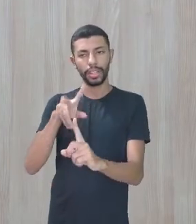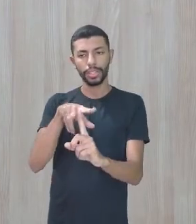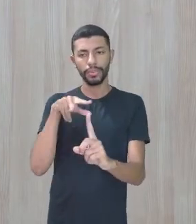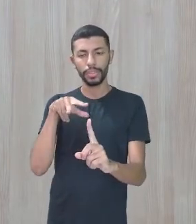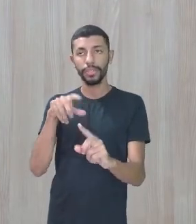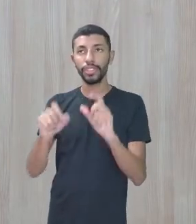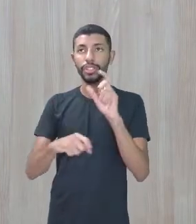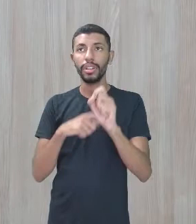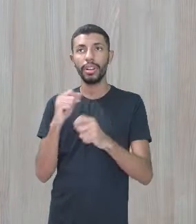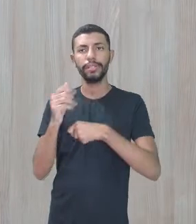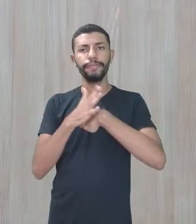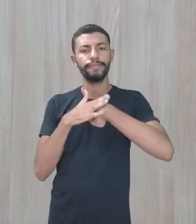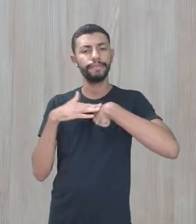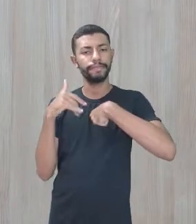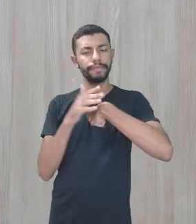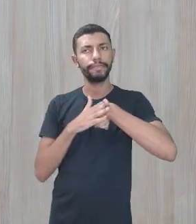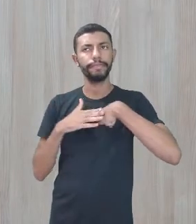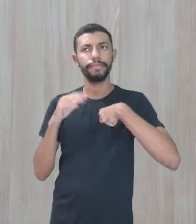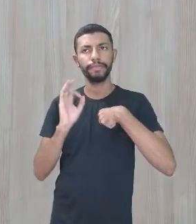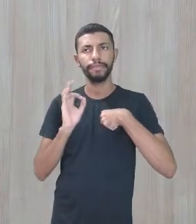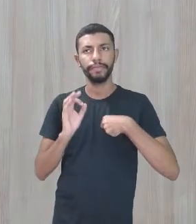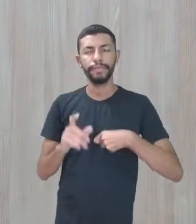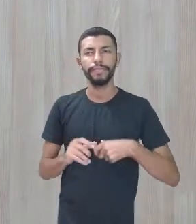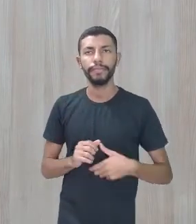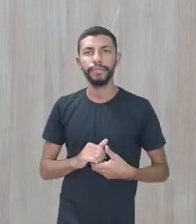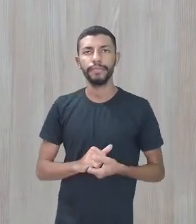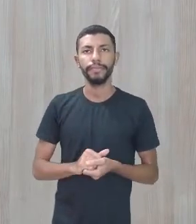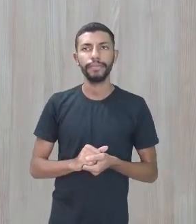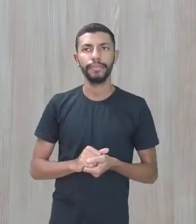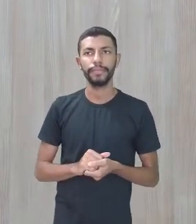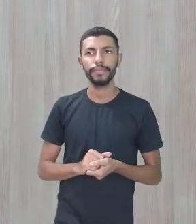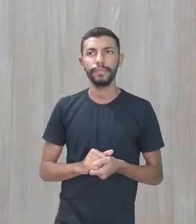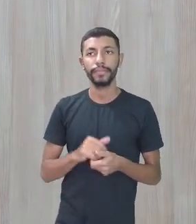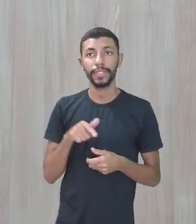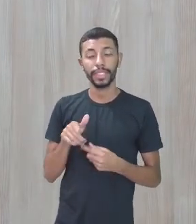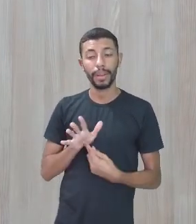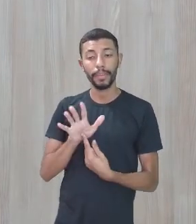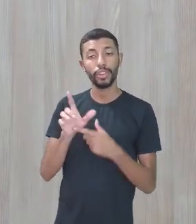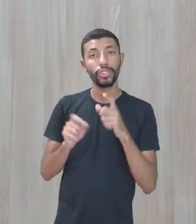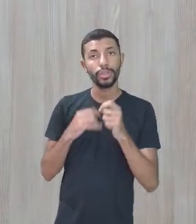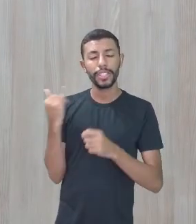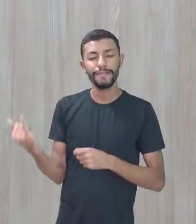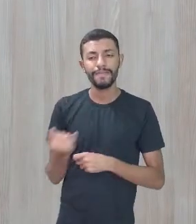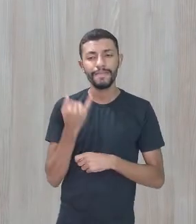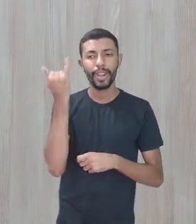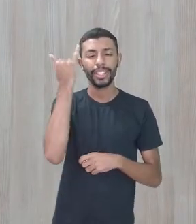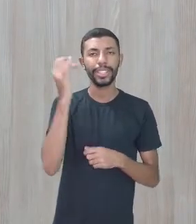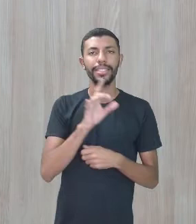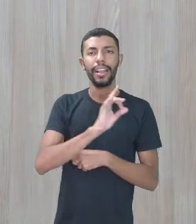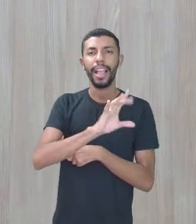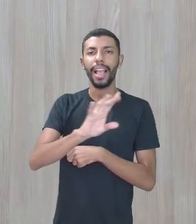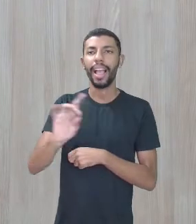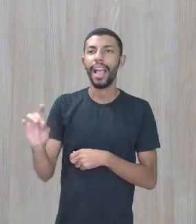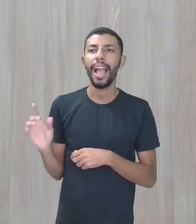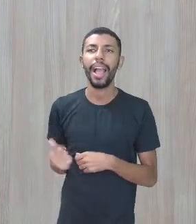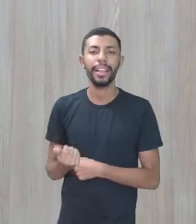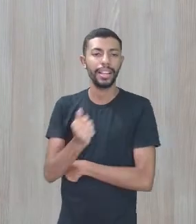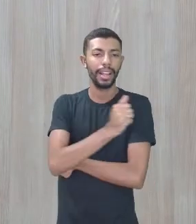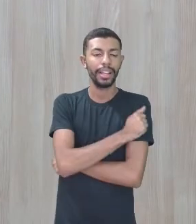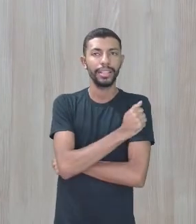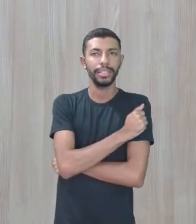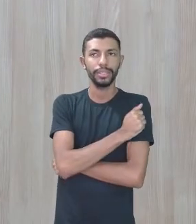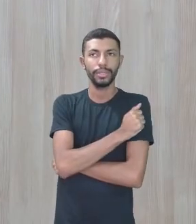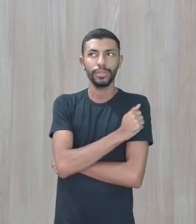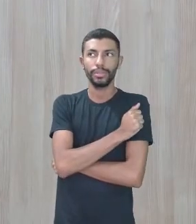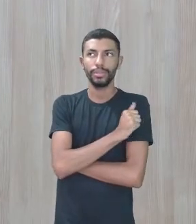afetividade. Ele vai estar dando importância ao que cada estudante, ele